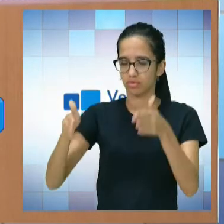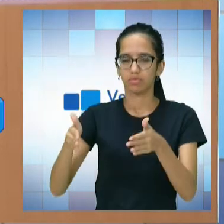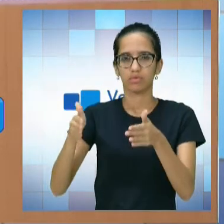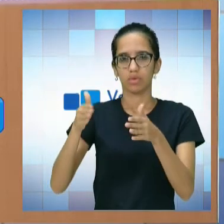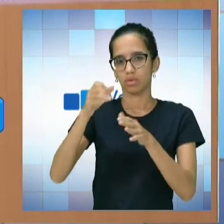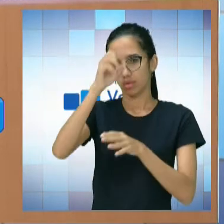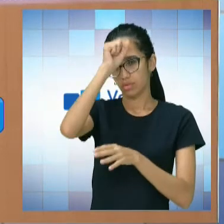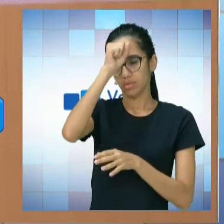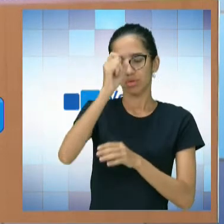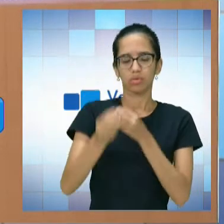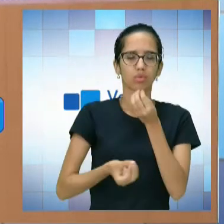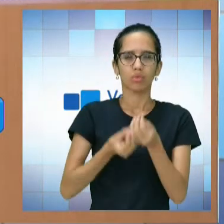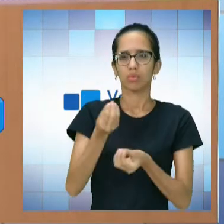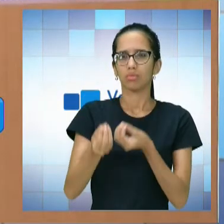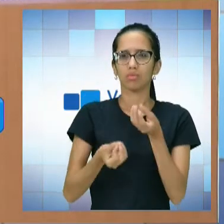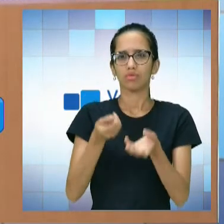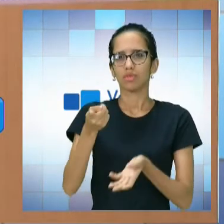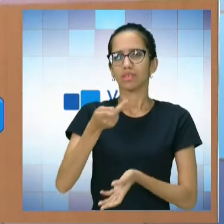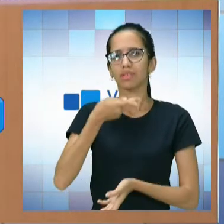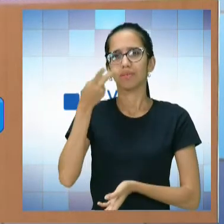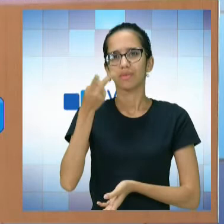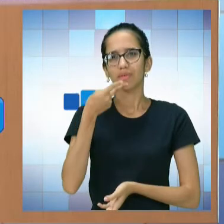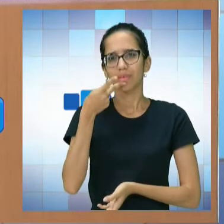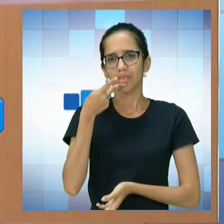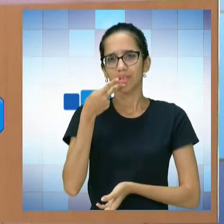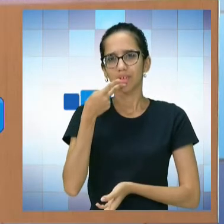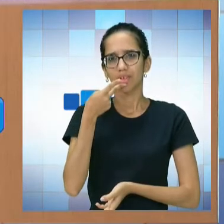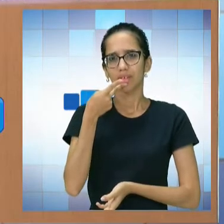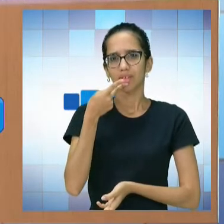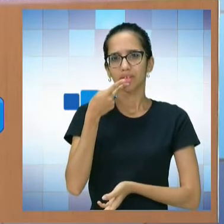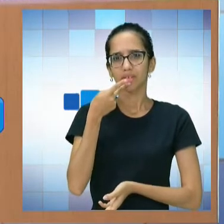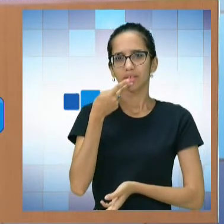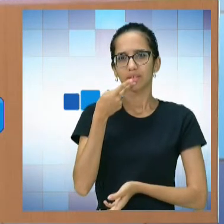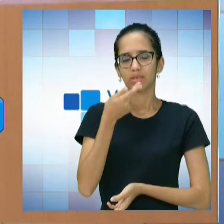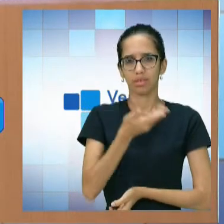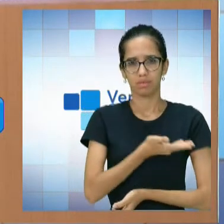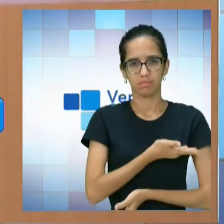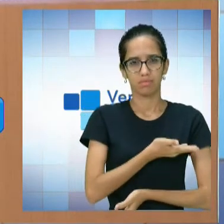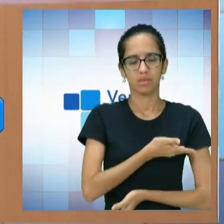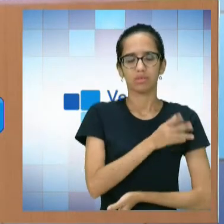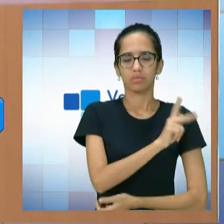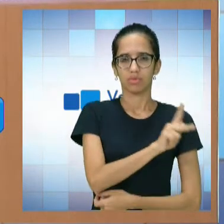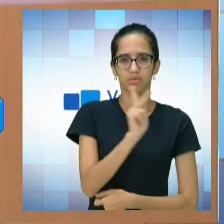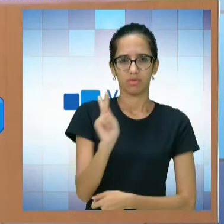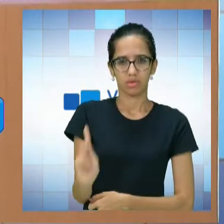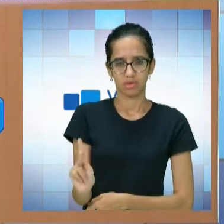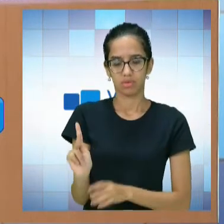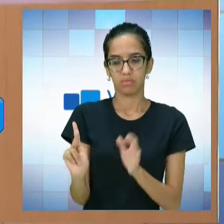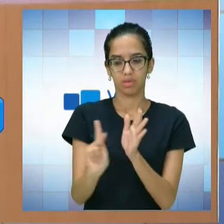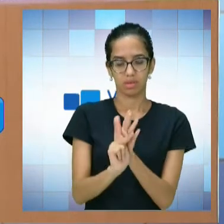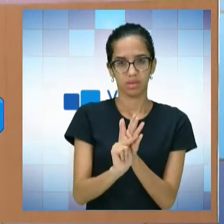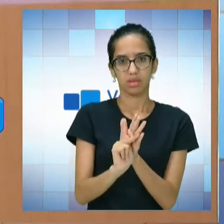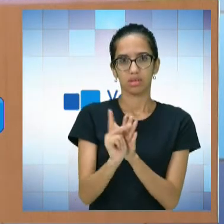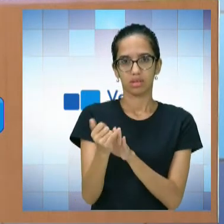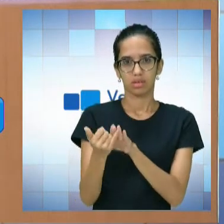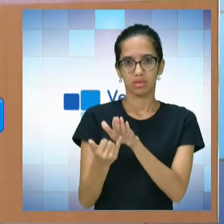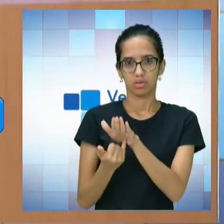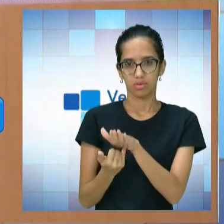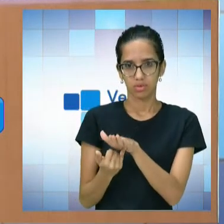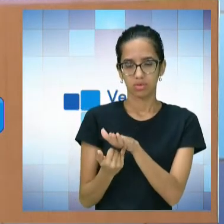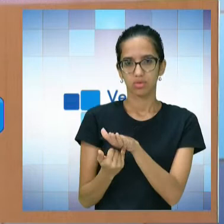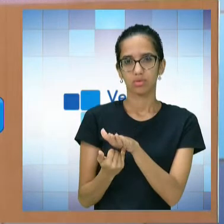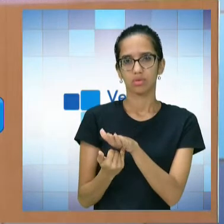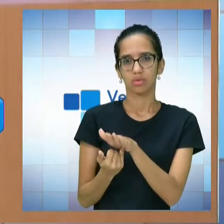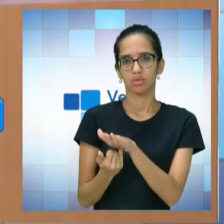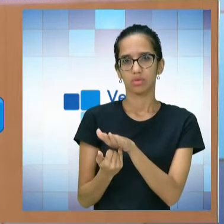hoje o senhor pode dizer como os demais companheiros, professores da própria estrutura do